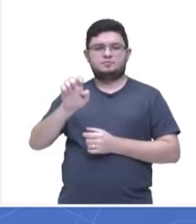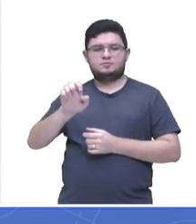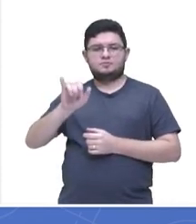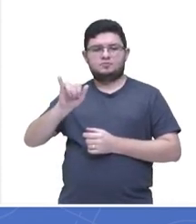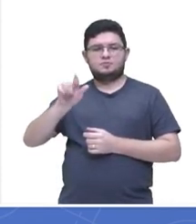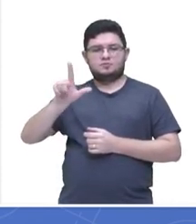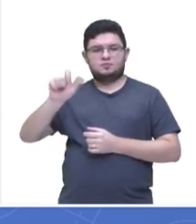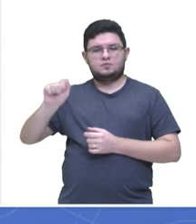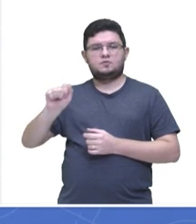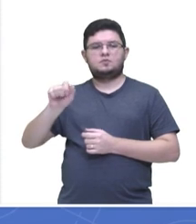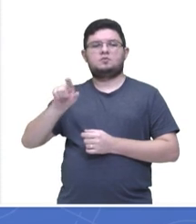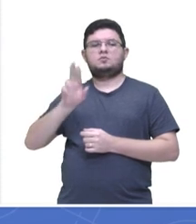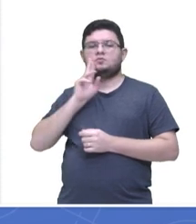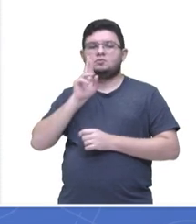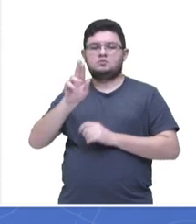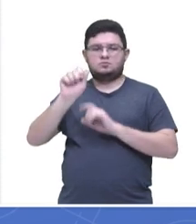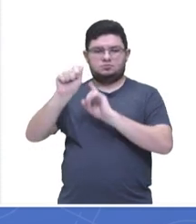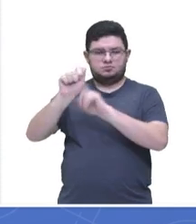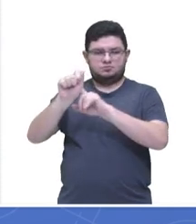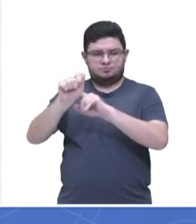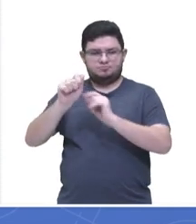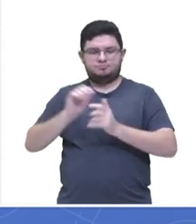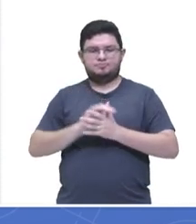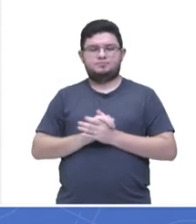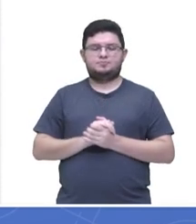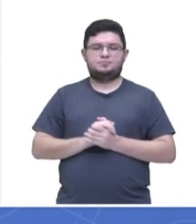participação. e mais uma.